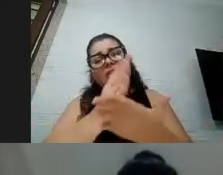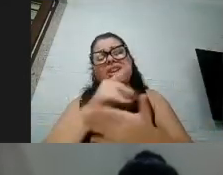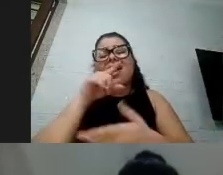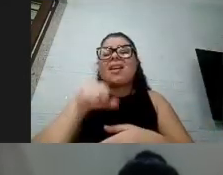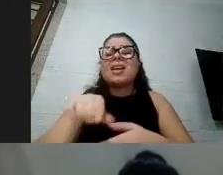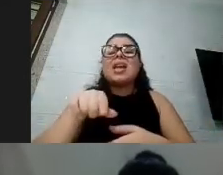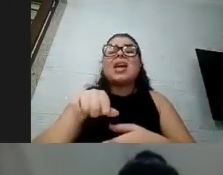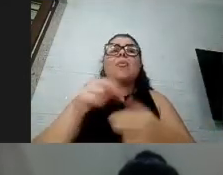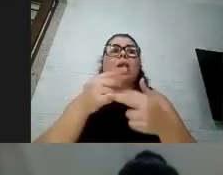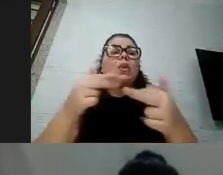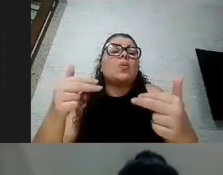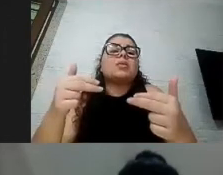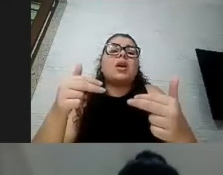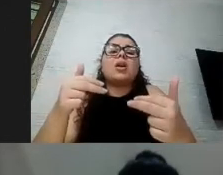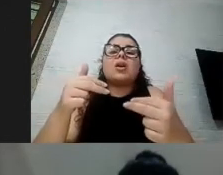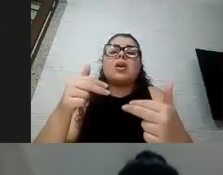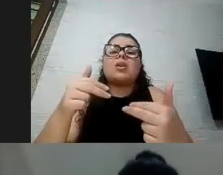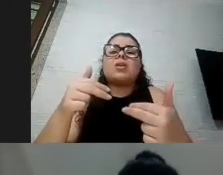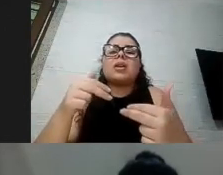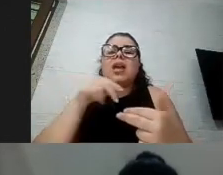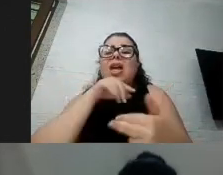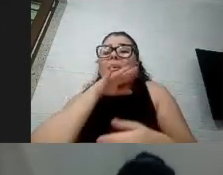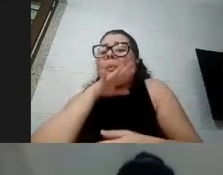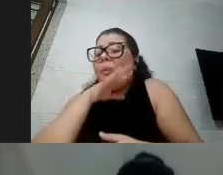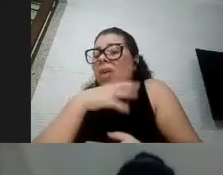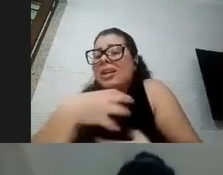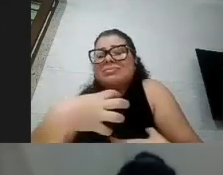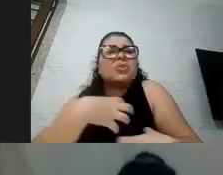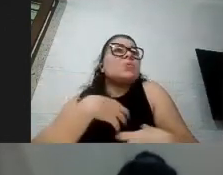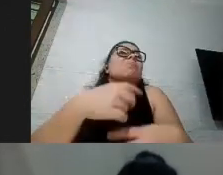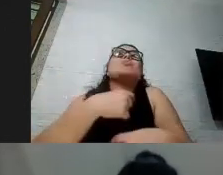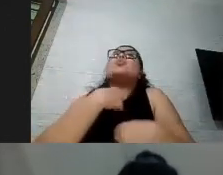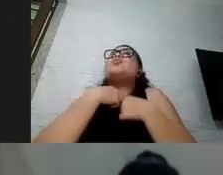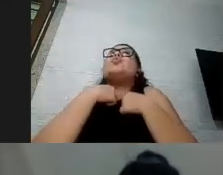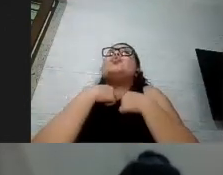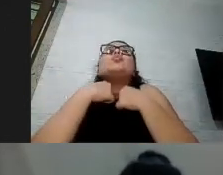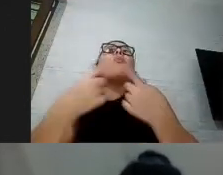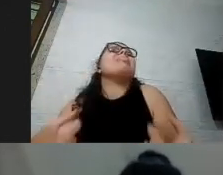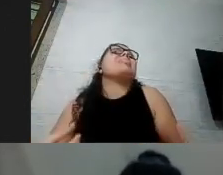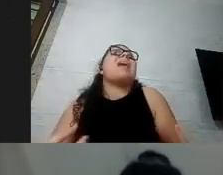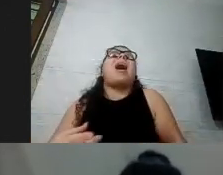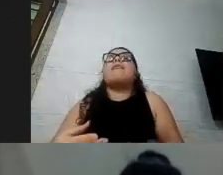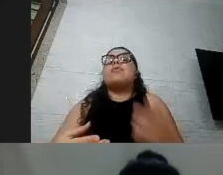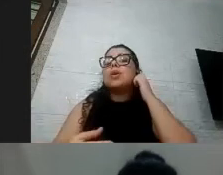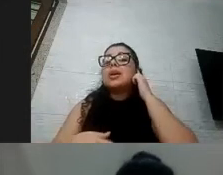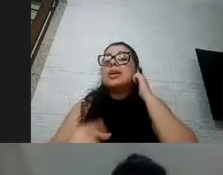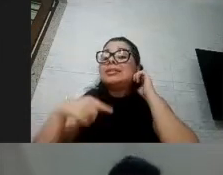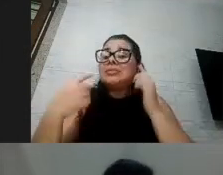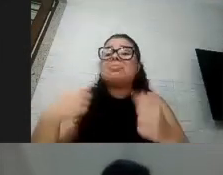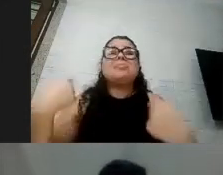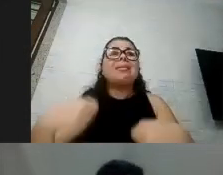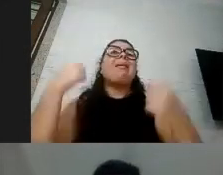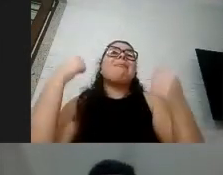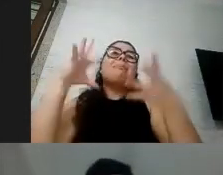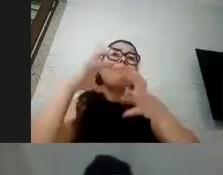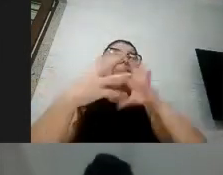acho que às vezes beira um insuportável então a gente fica brigando o tempo inteiro causa